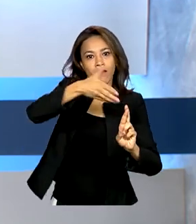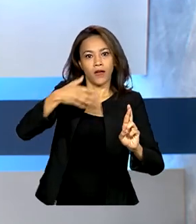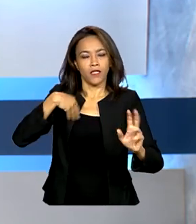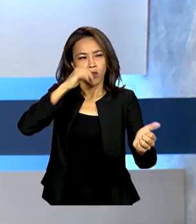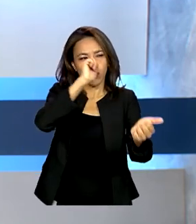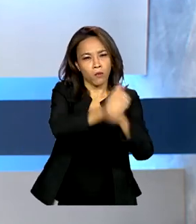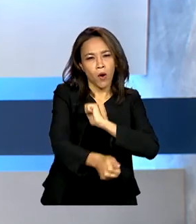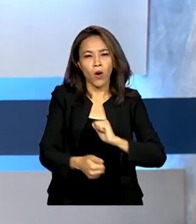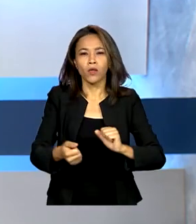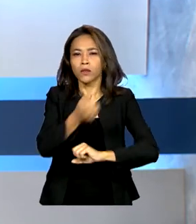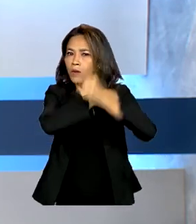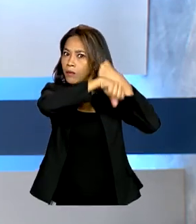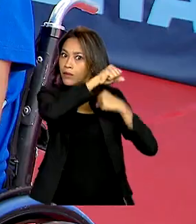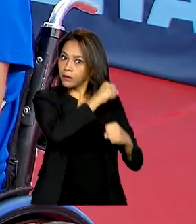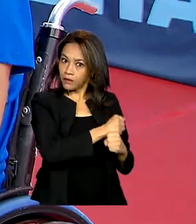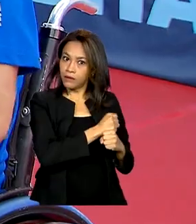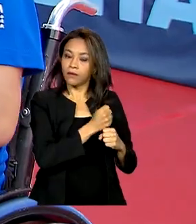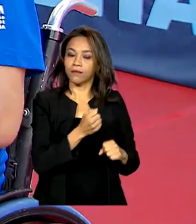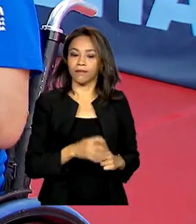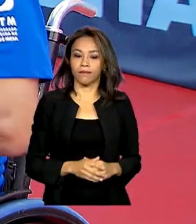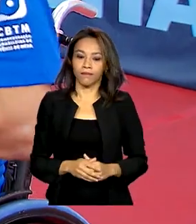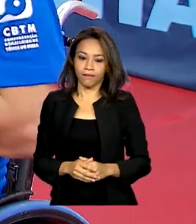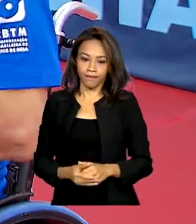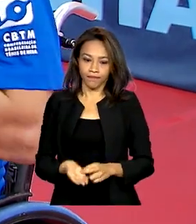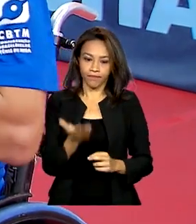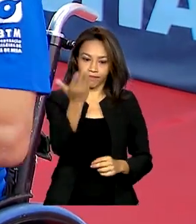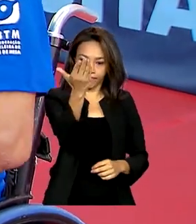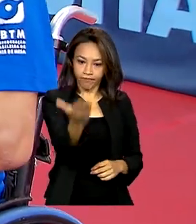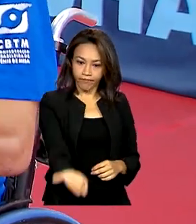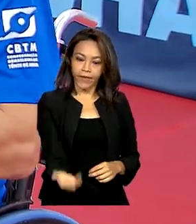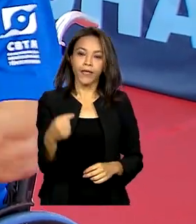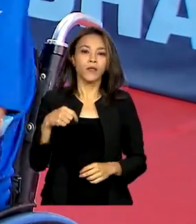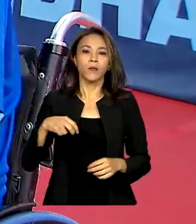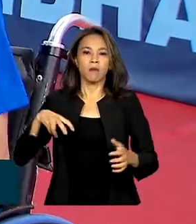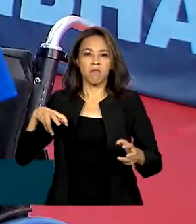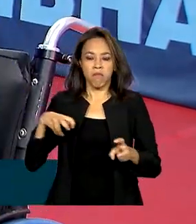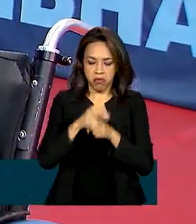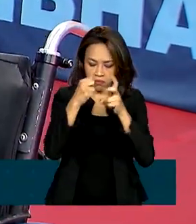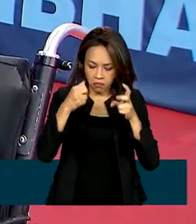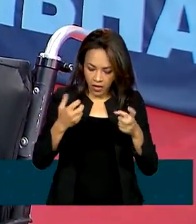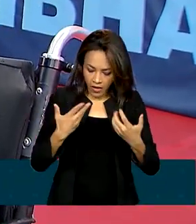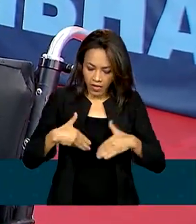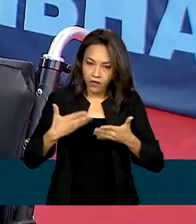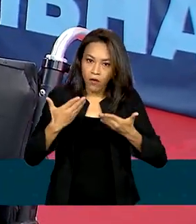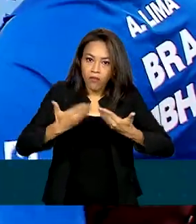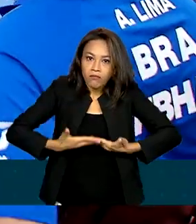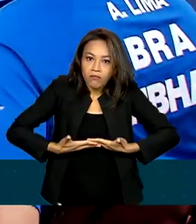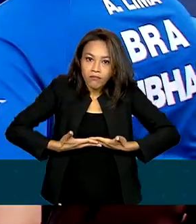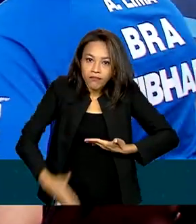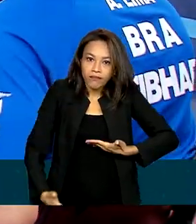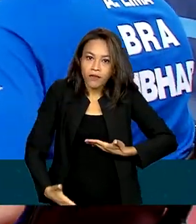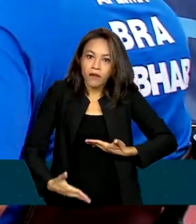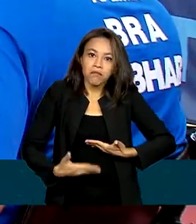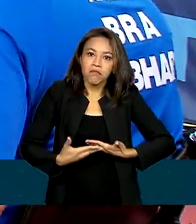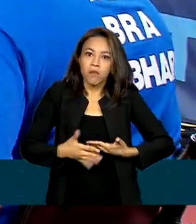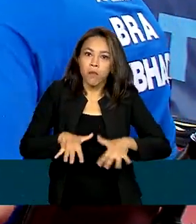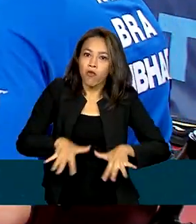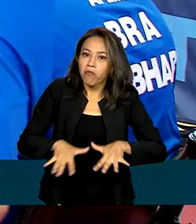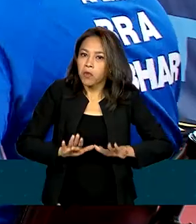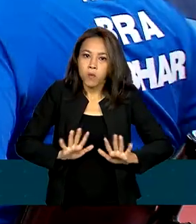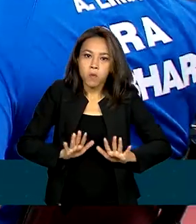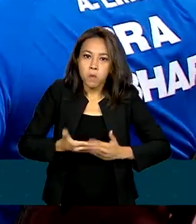esportivas no ano passado. Depois de um acidente, Aloysio ficou paraplégico. Para ajudar na